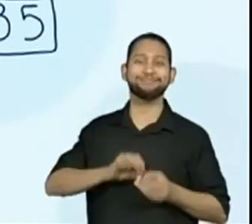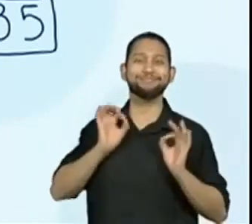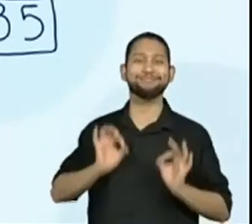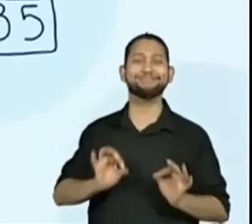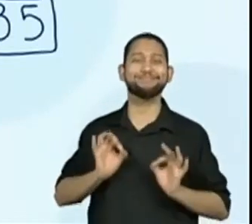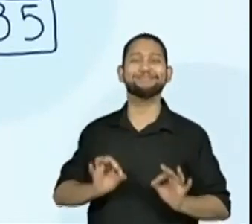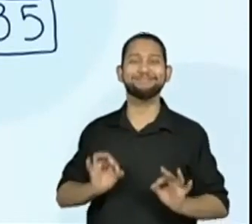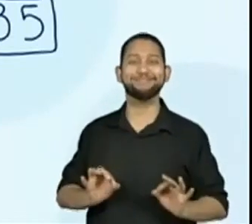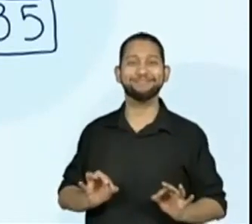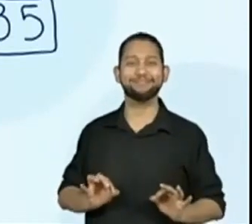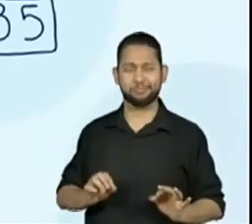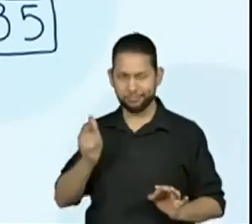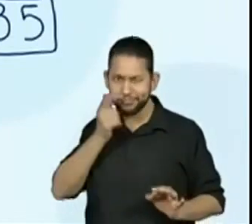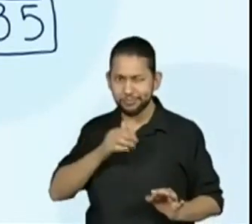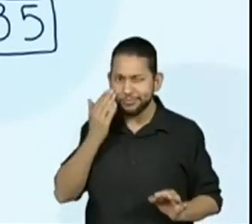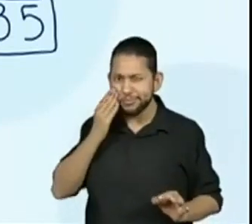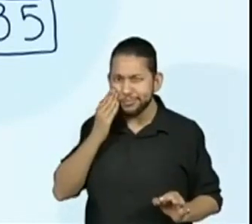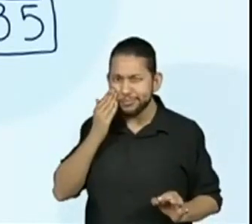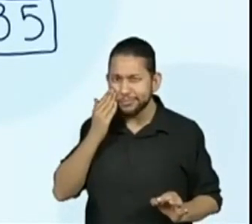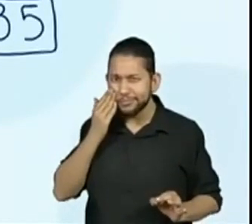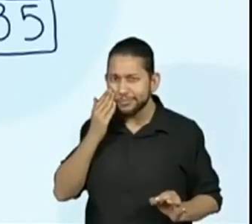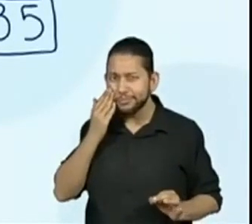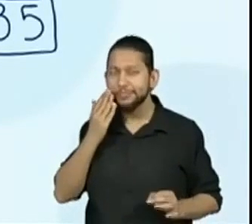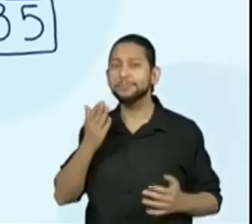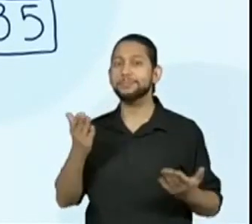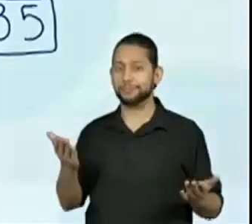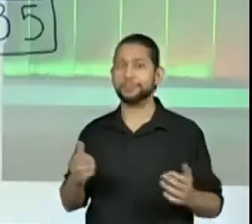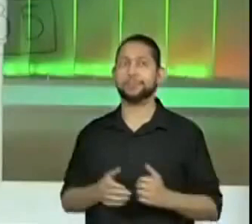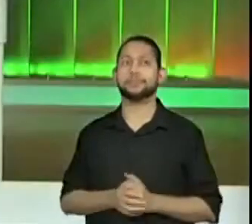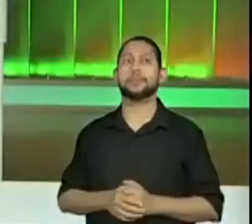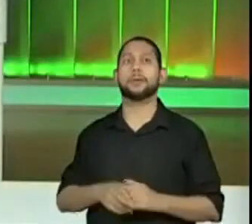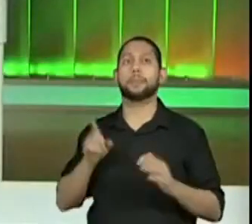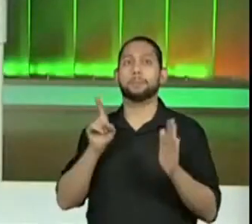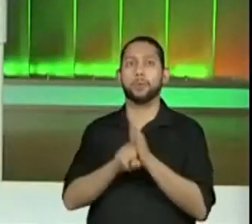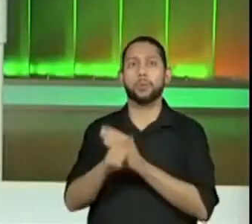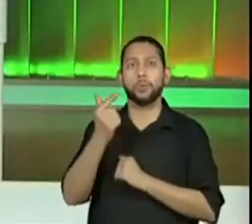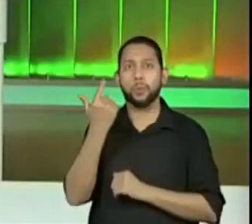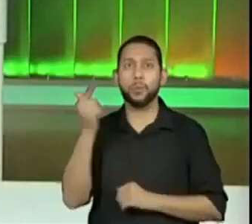Tudo certo por enquanto? Agora, vamos para a próxima.